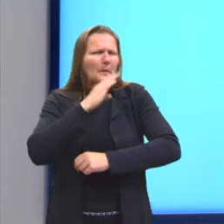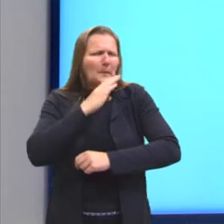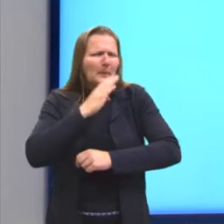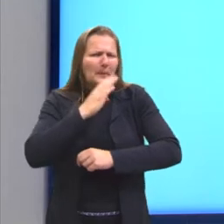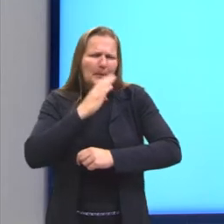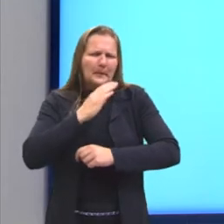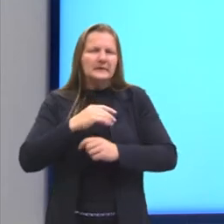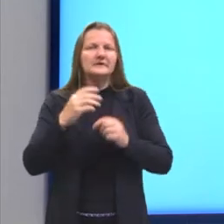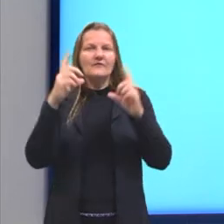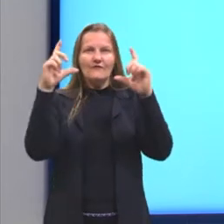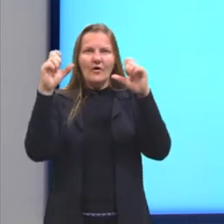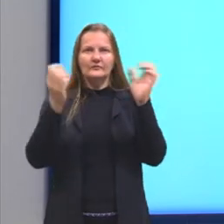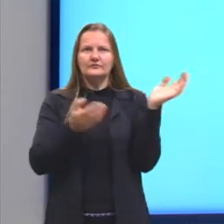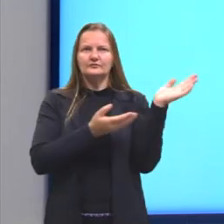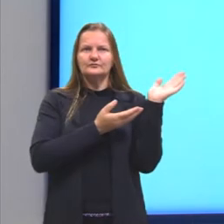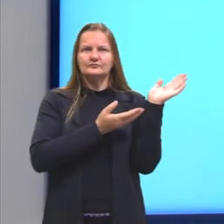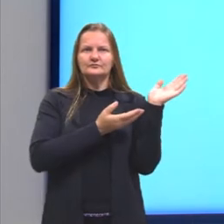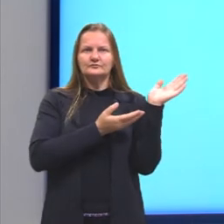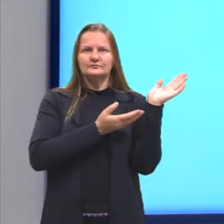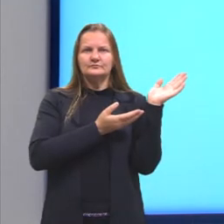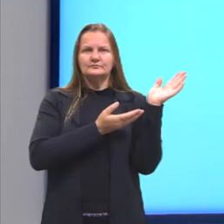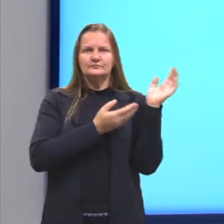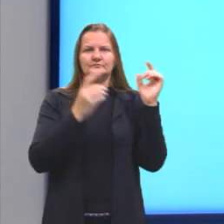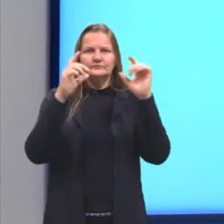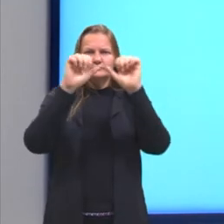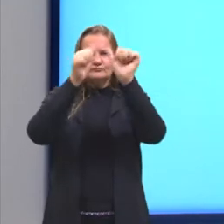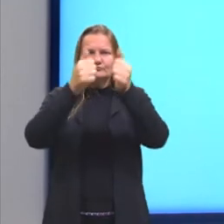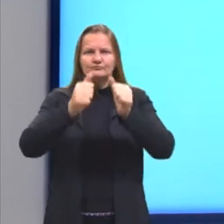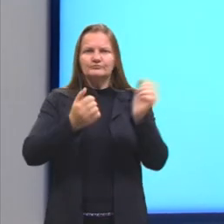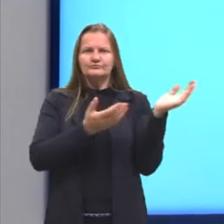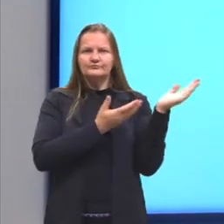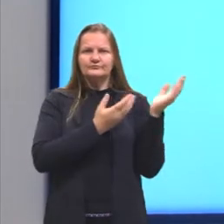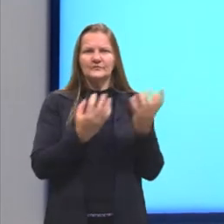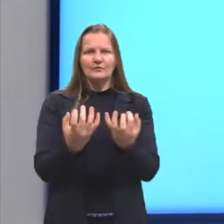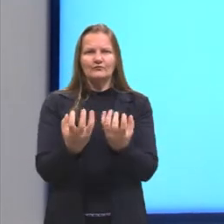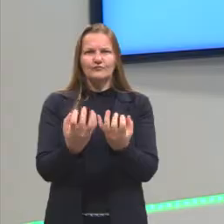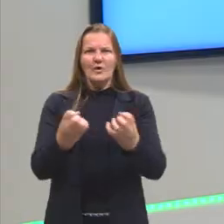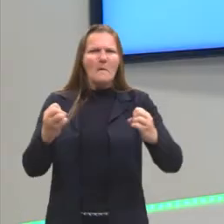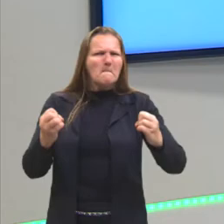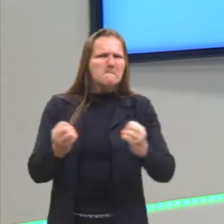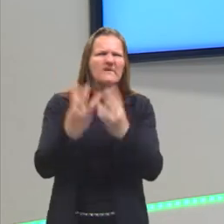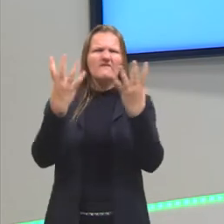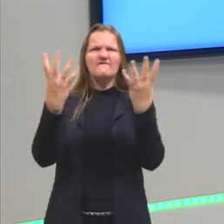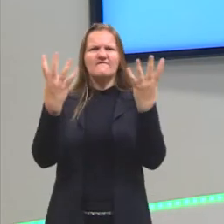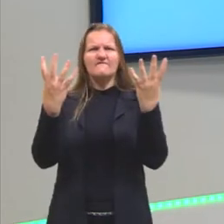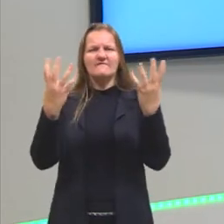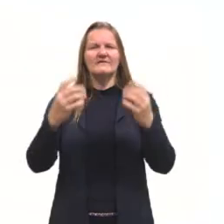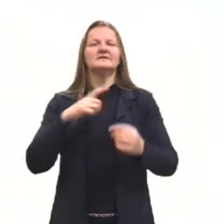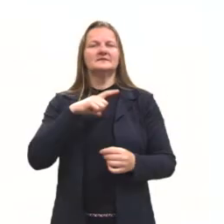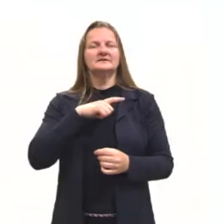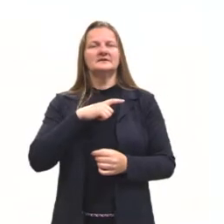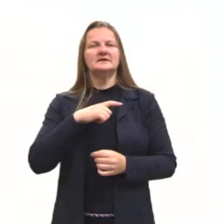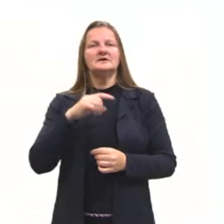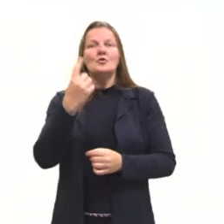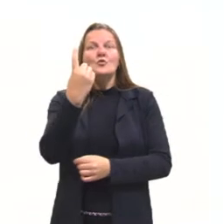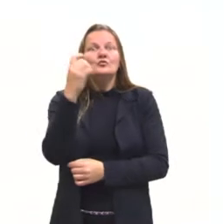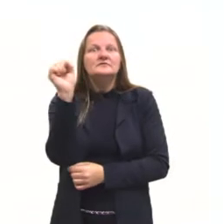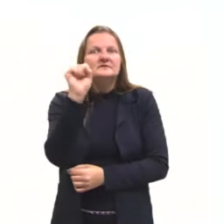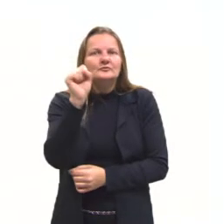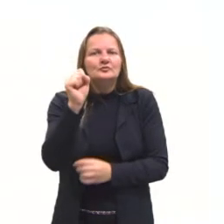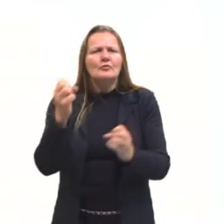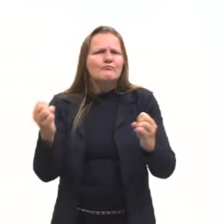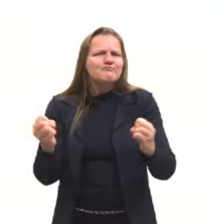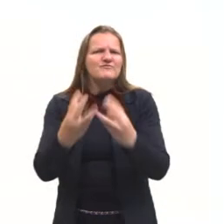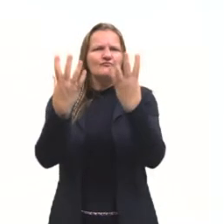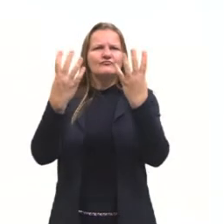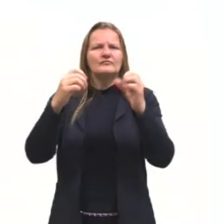eu trouxe uma imagem que apresenta uma combustão, uma explosão, que ocorre apenas em um segundo, e isso é